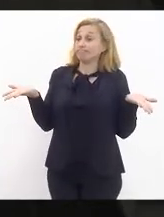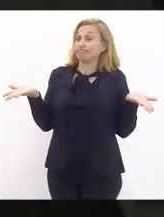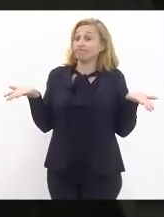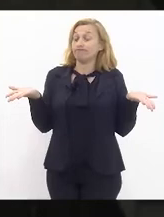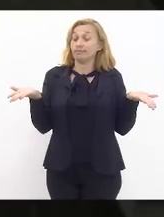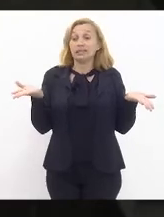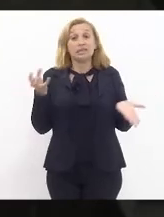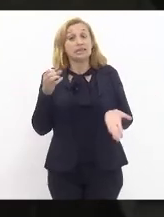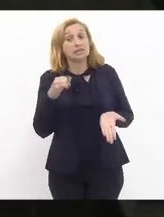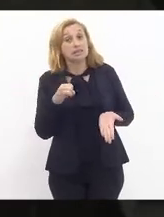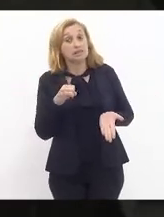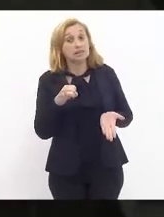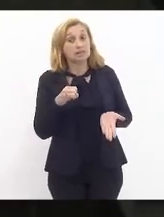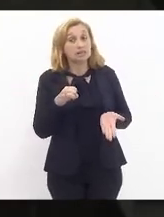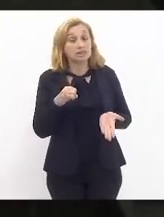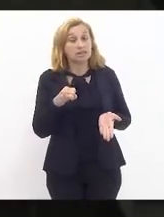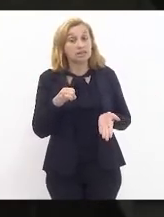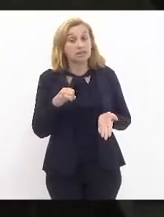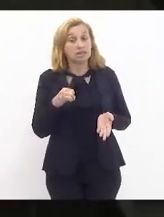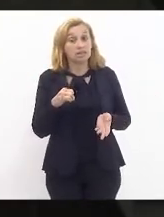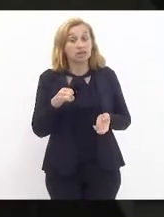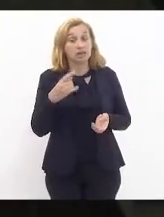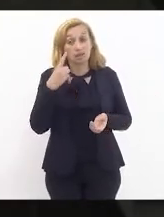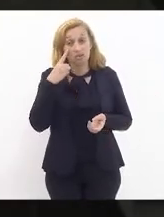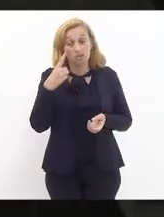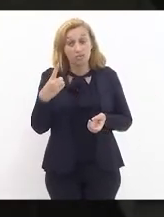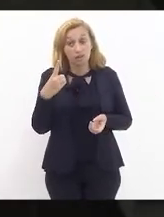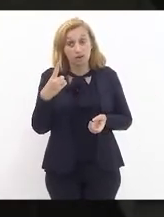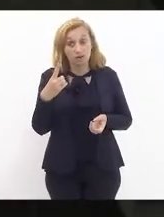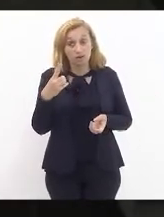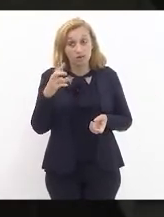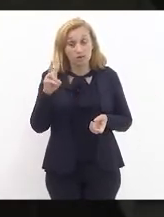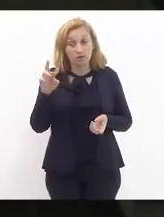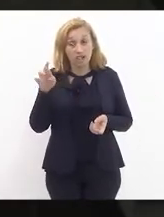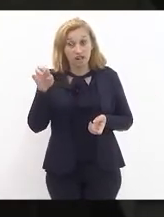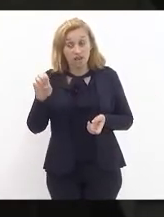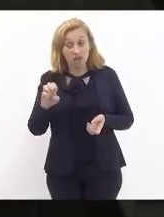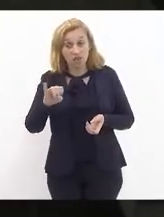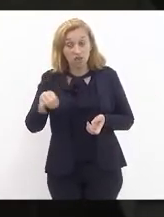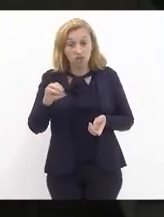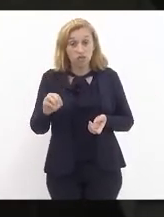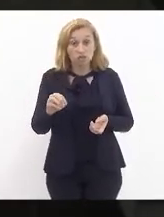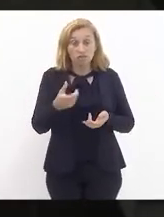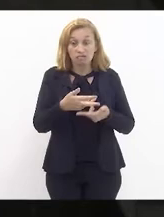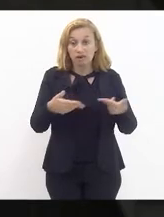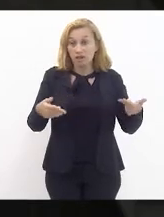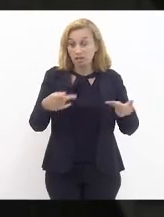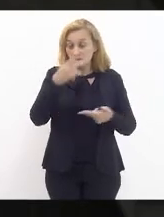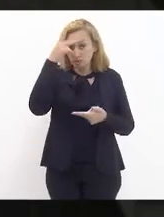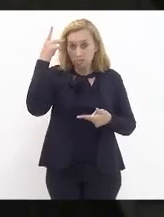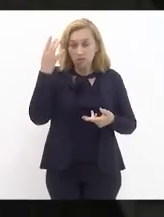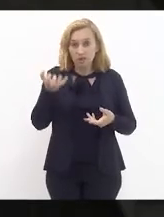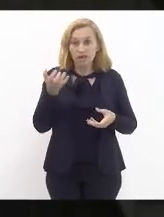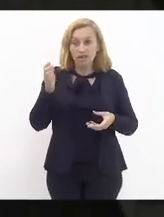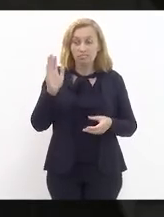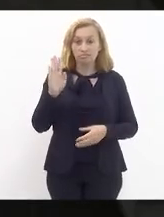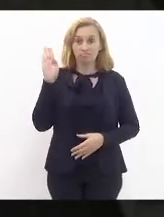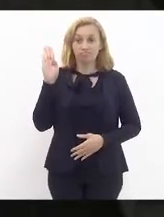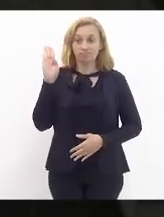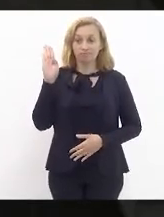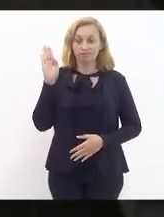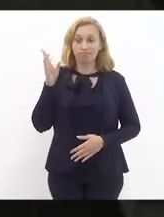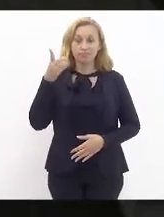se isso jogar no varejo, pode ser que dê resultado para uma função de candidato a deputado. Pode ser.